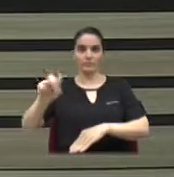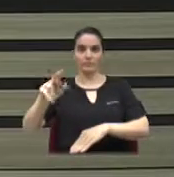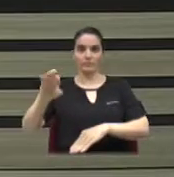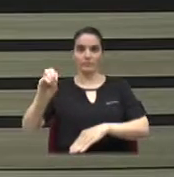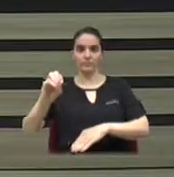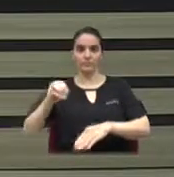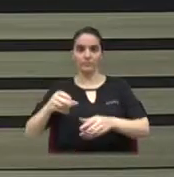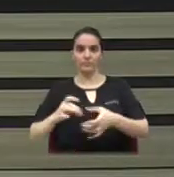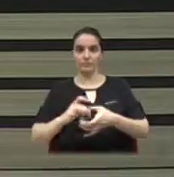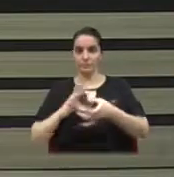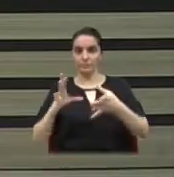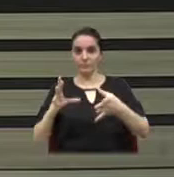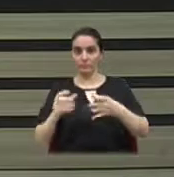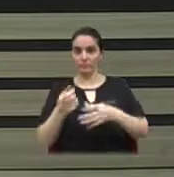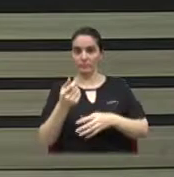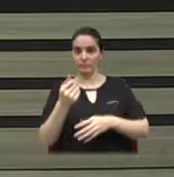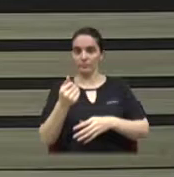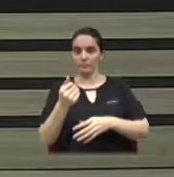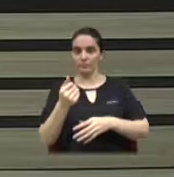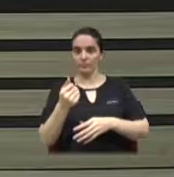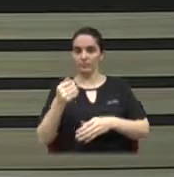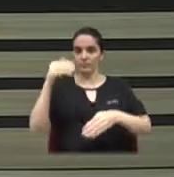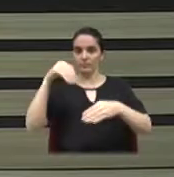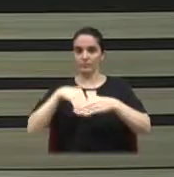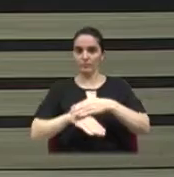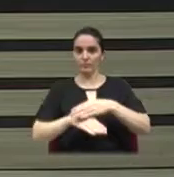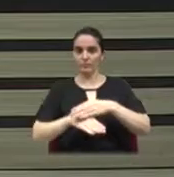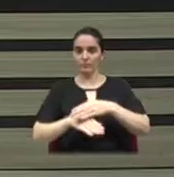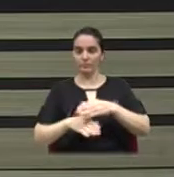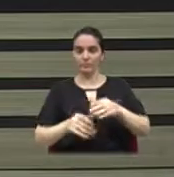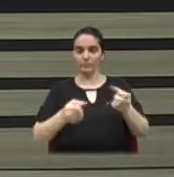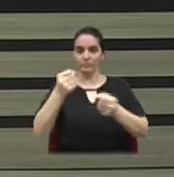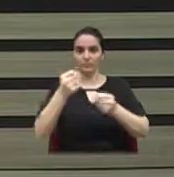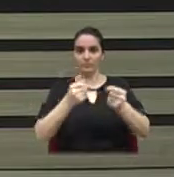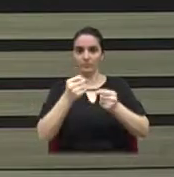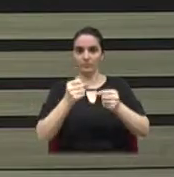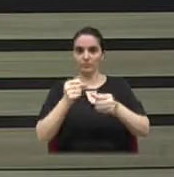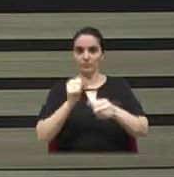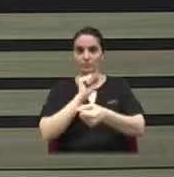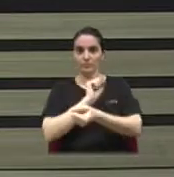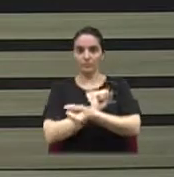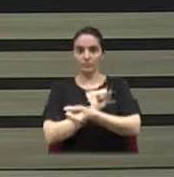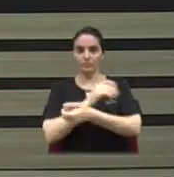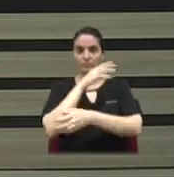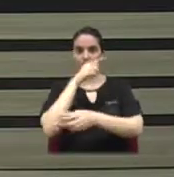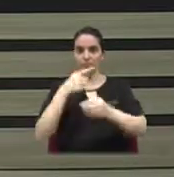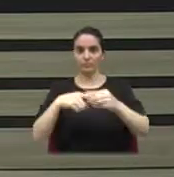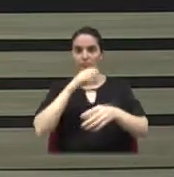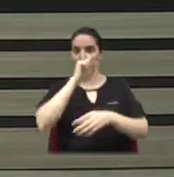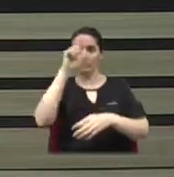2019 recursos à licitação para depósito e guarda de veículos aprendidos em Limeira. Vereador Wagner Barbosa.